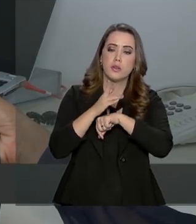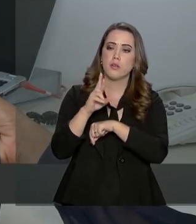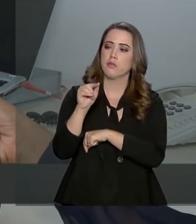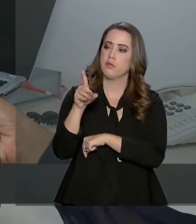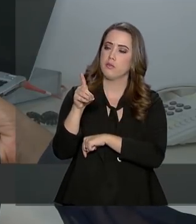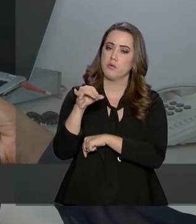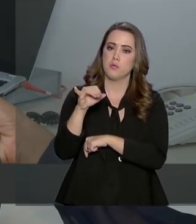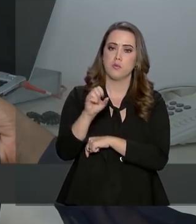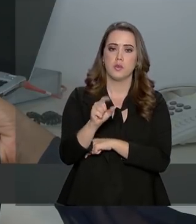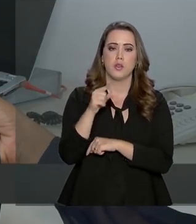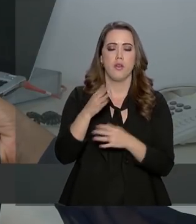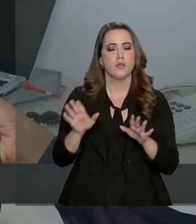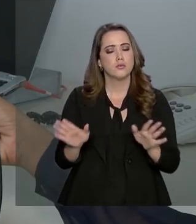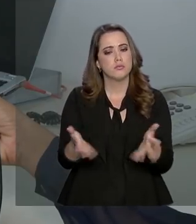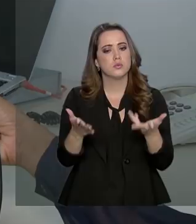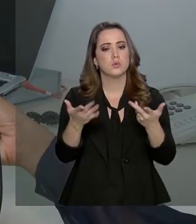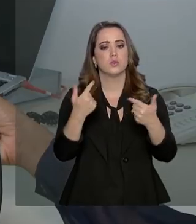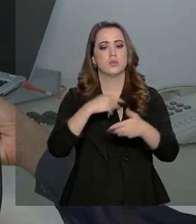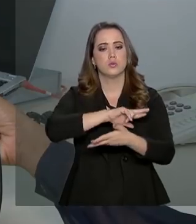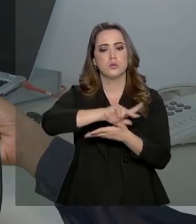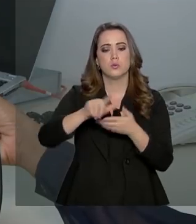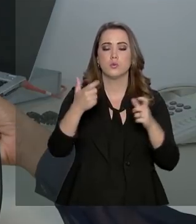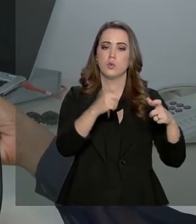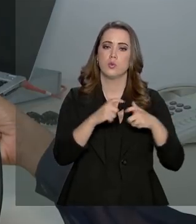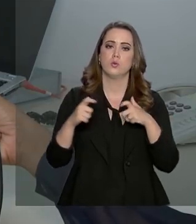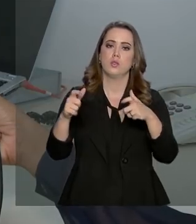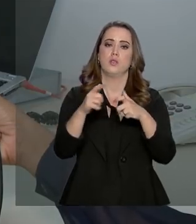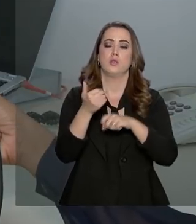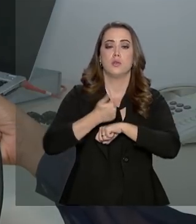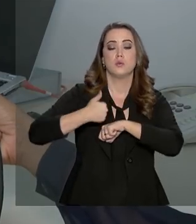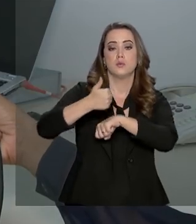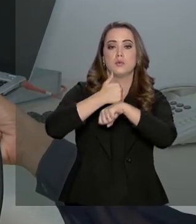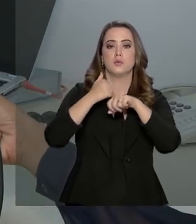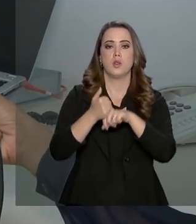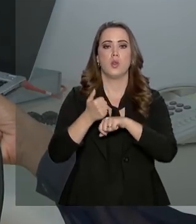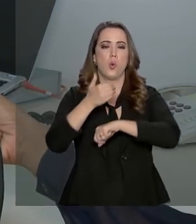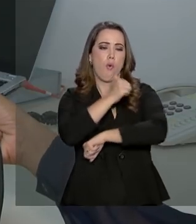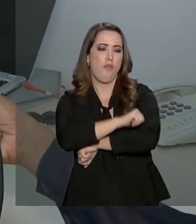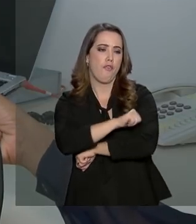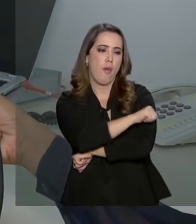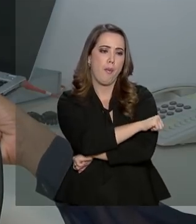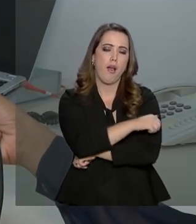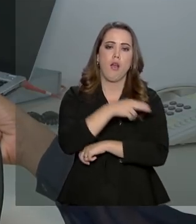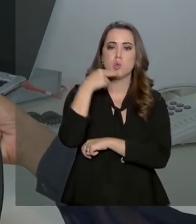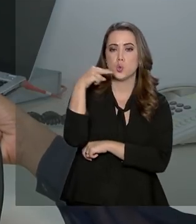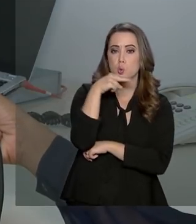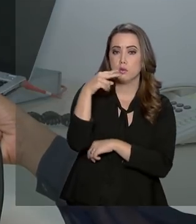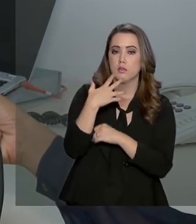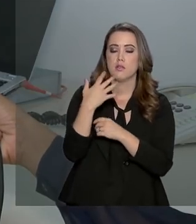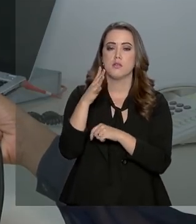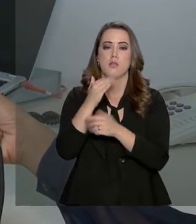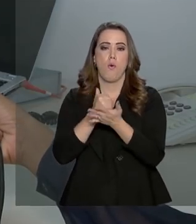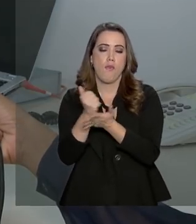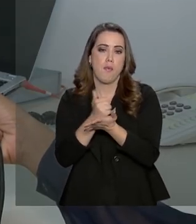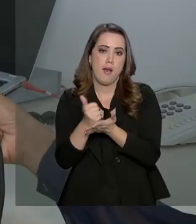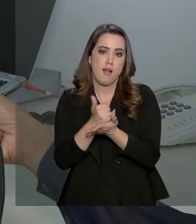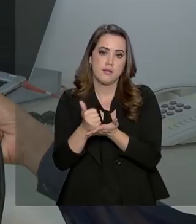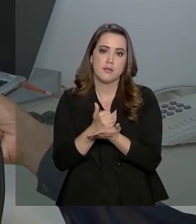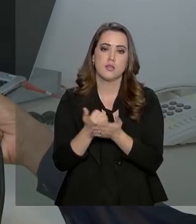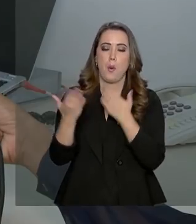você formar profissionais de diferentes áreas profissionais, como enfermagem, nutrição, farmácia,